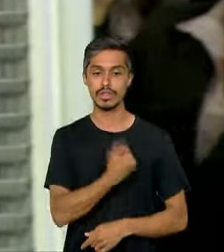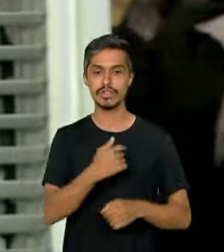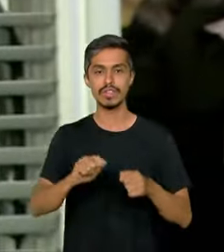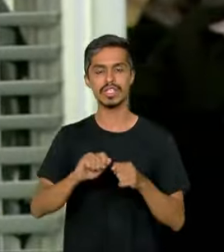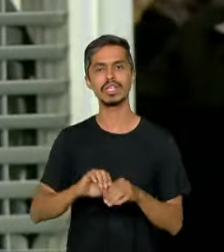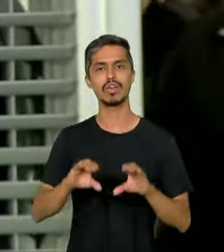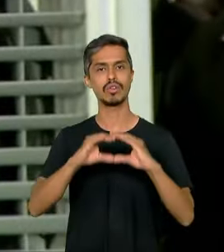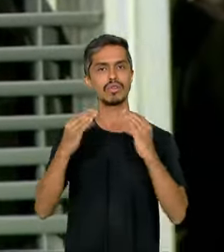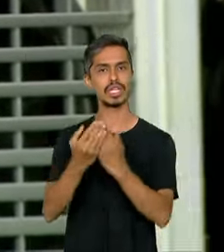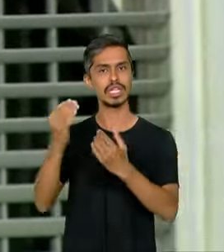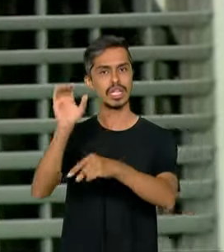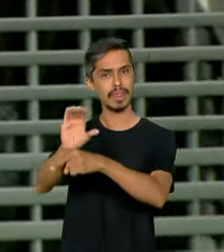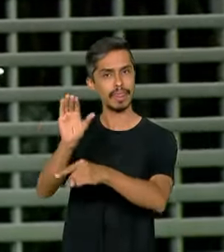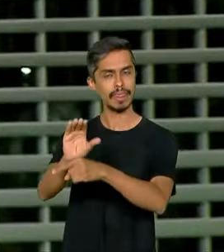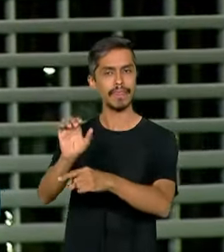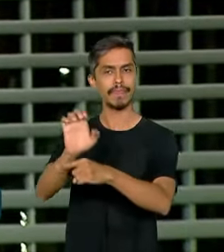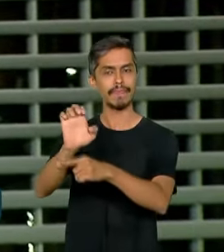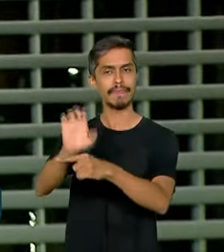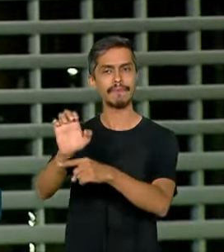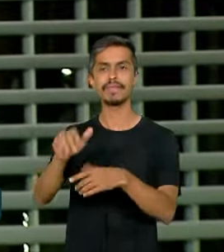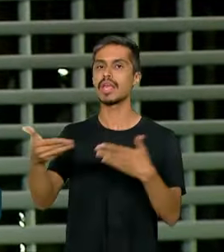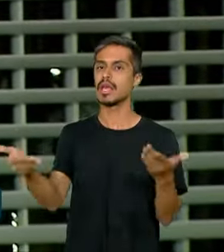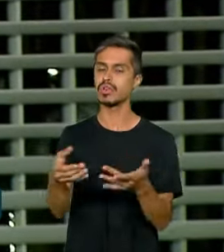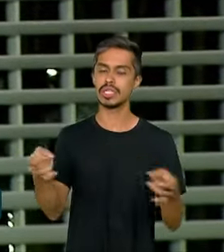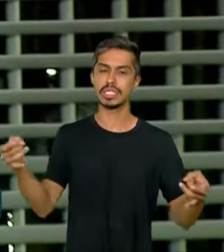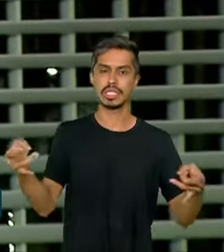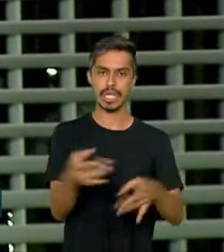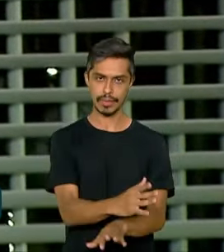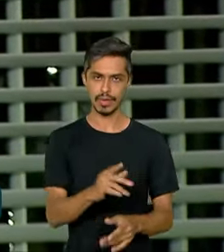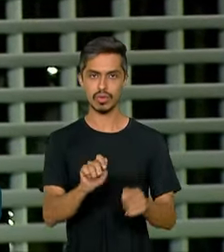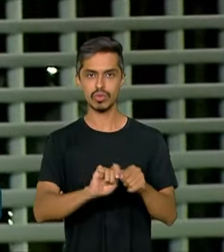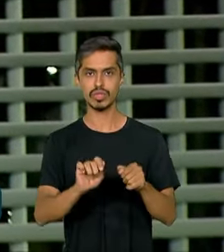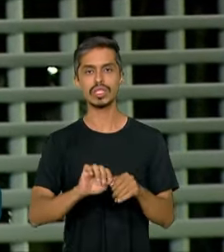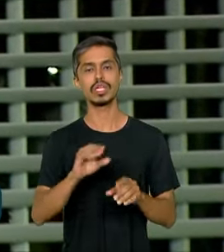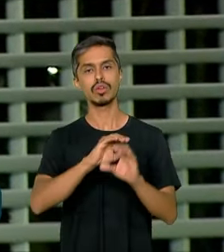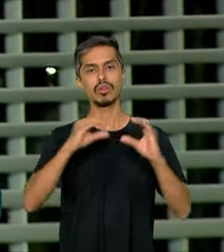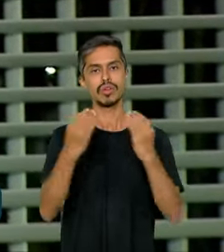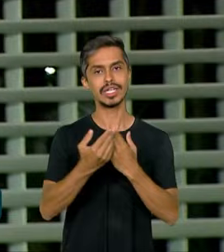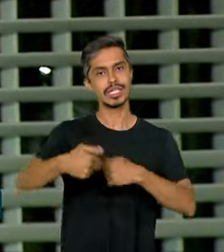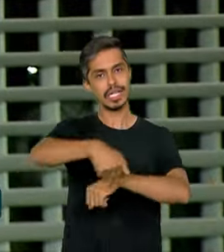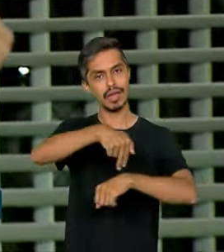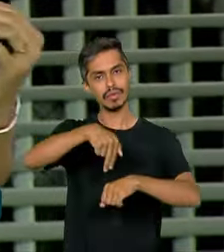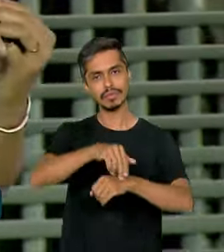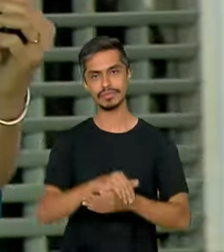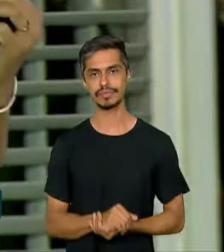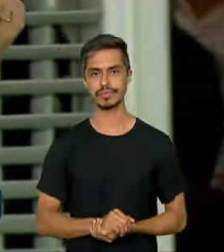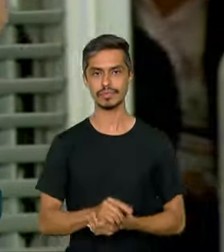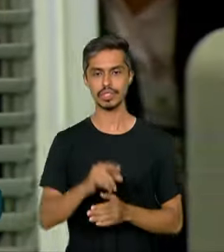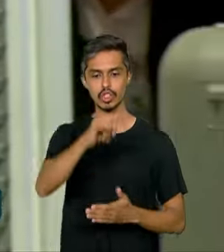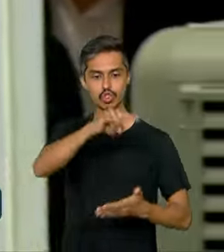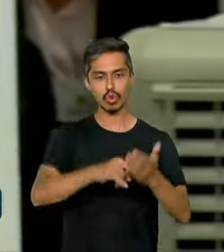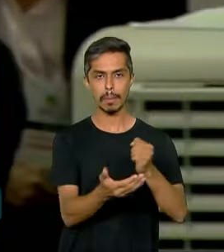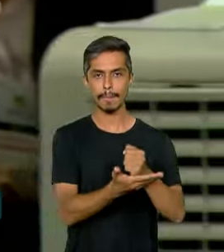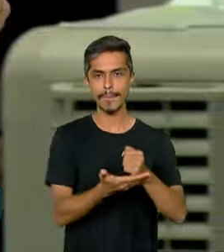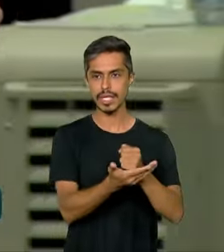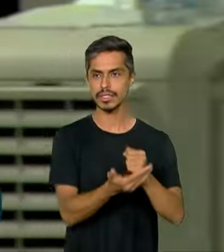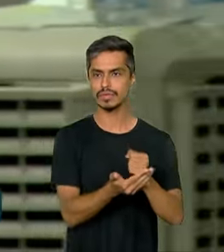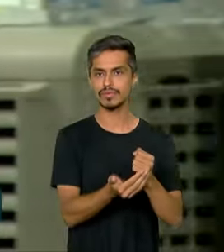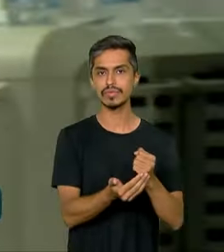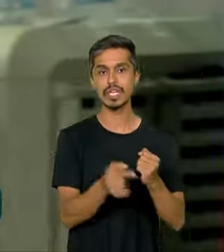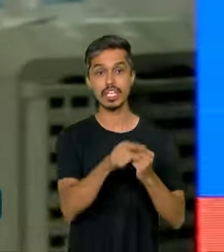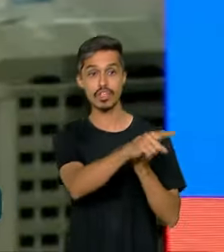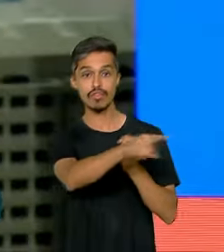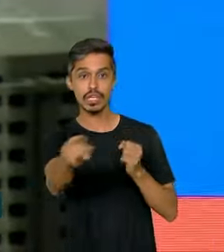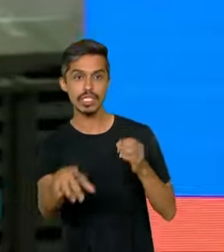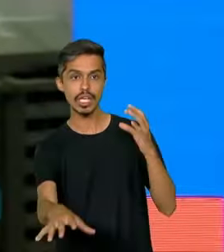estaduais e agora estamos encerrando com a nossa conferência nacional. É esse documento base, feito